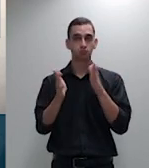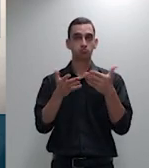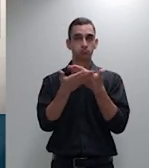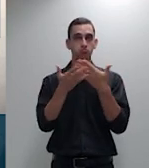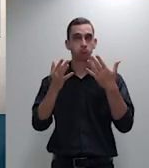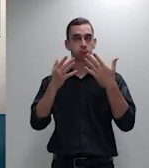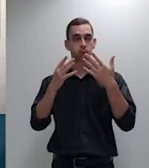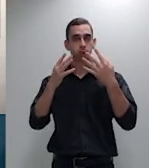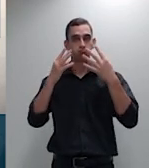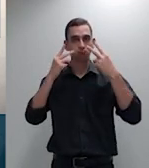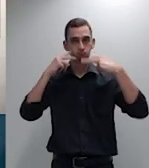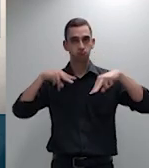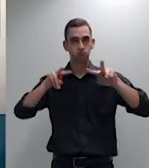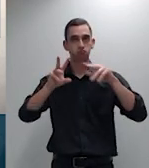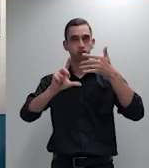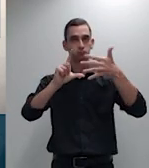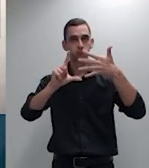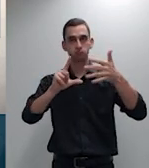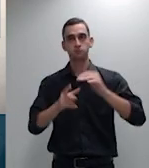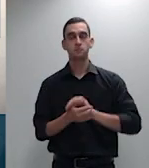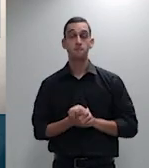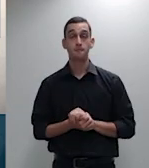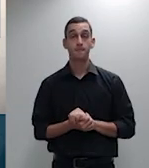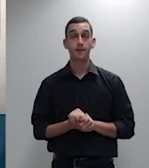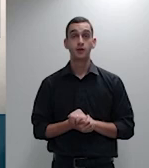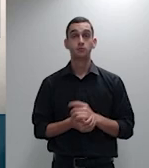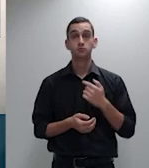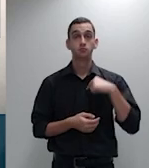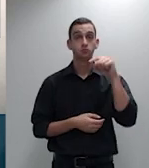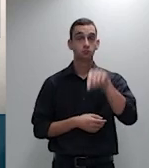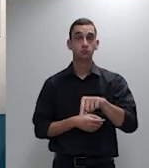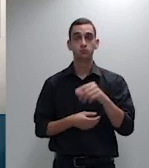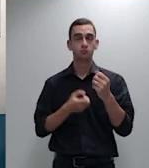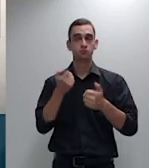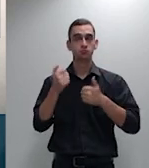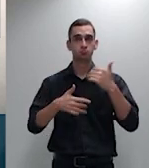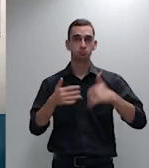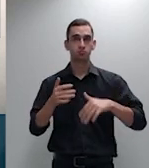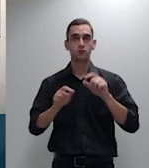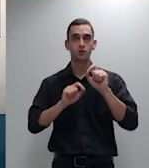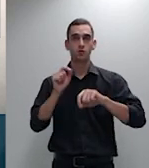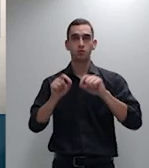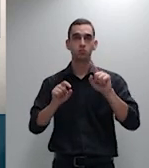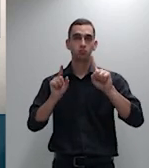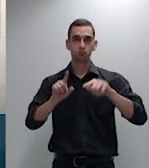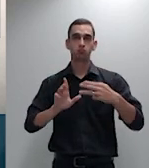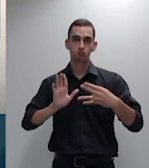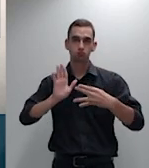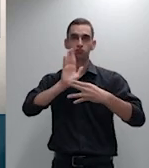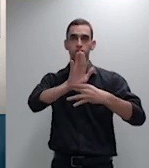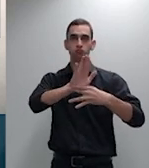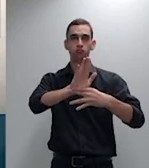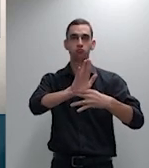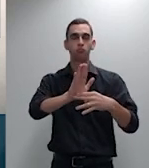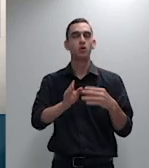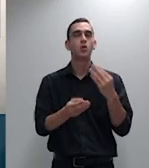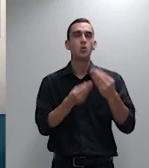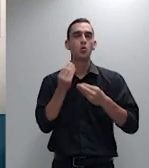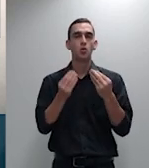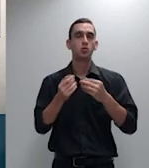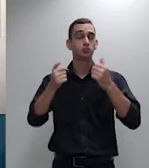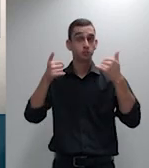o meu objetivo na sustentação falando pelo IES é colaborar com a corte com a iluminação de consequências